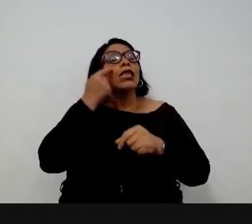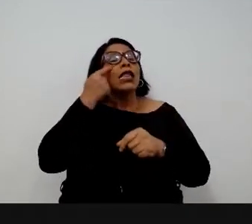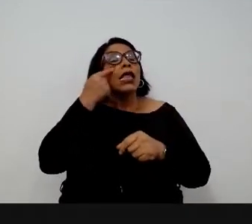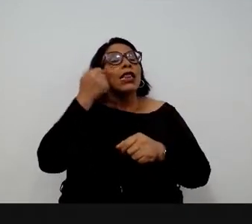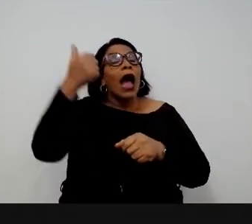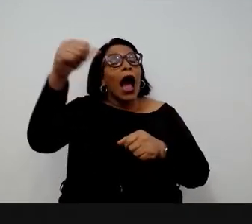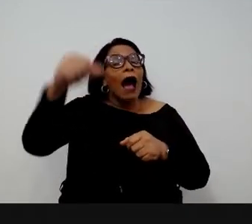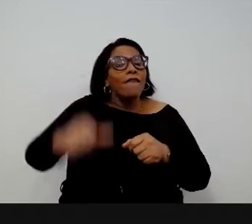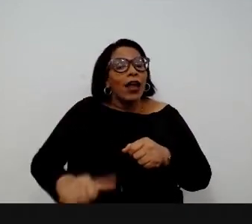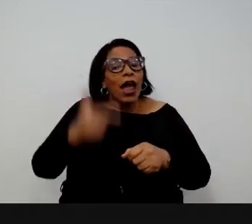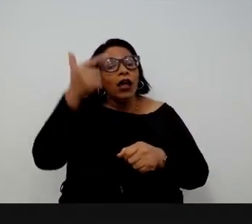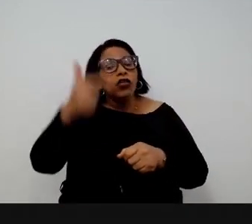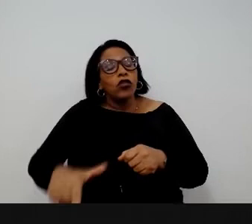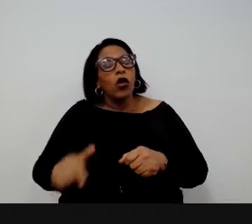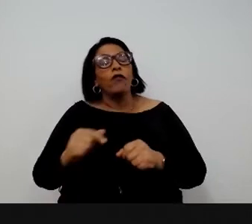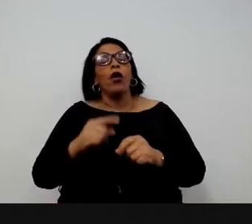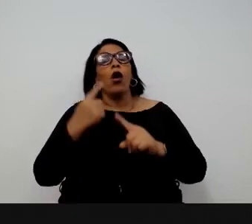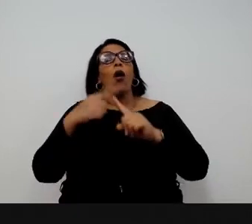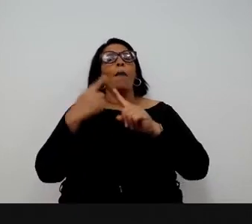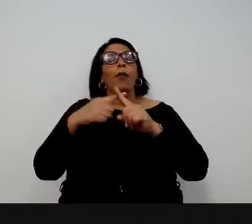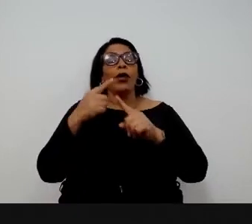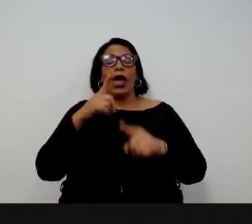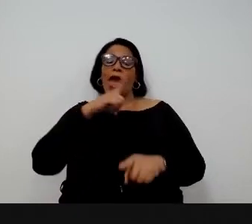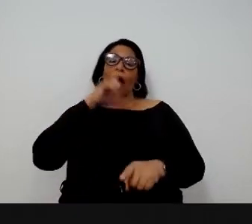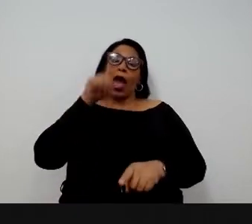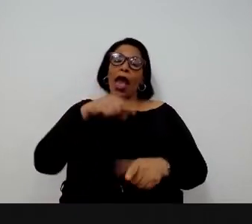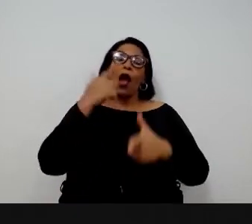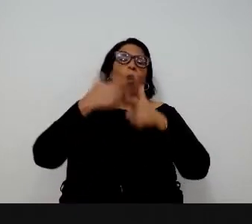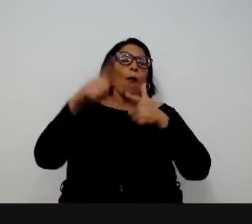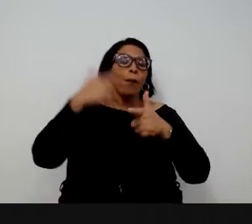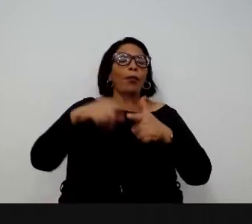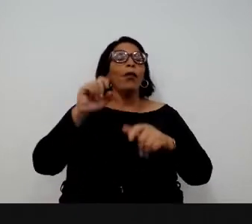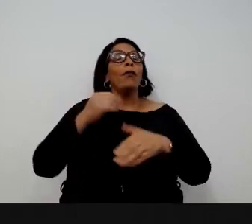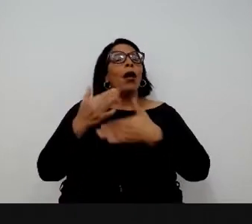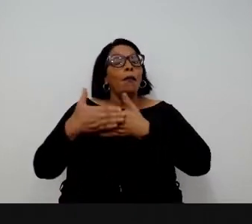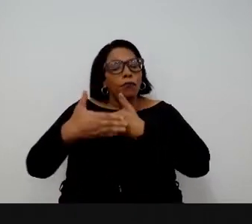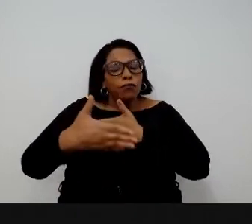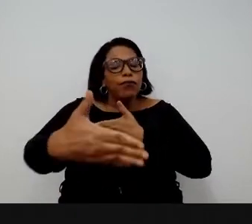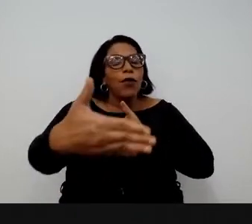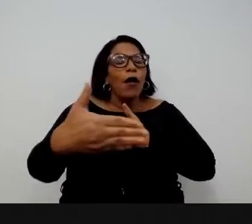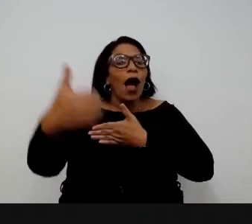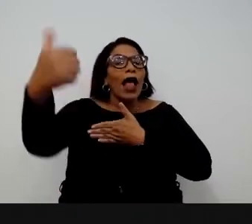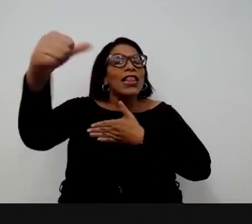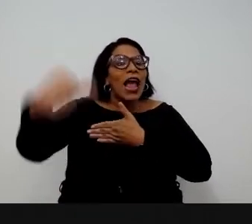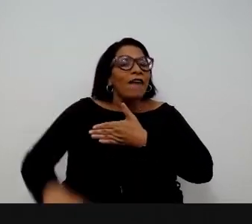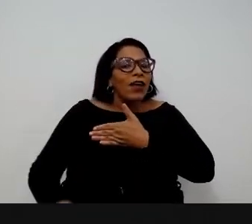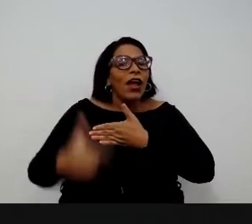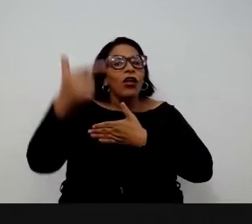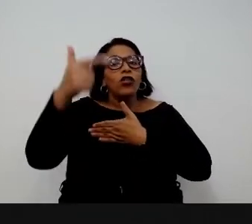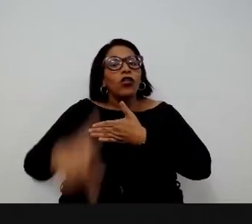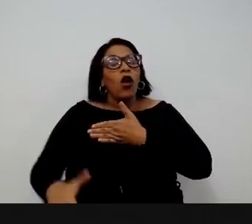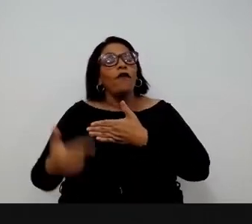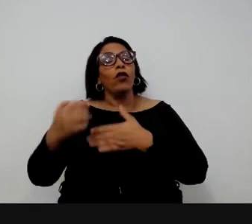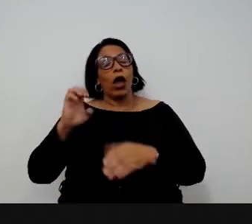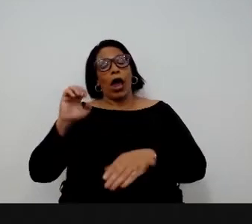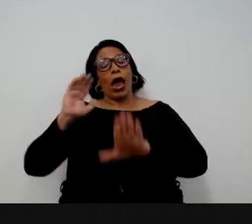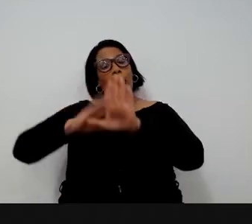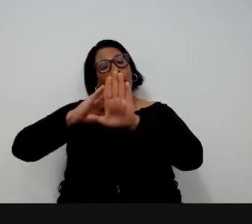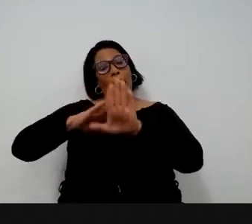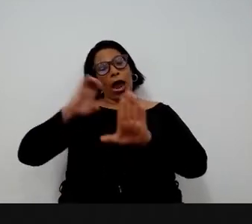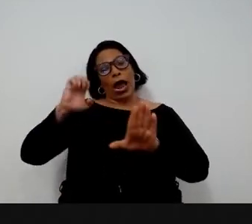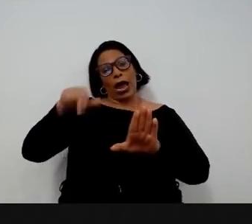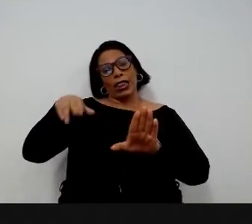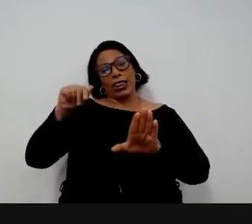o remédio mais correto, mas o fato é que um problema que a gente precisa fazer. E parte do que a NAP tenta fazer é ajudar os órgãos a